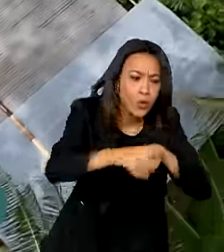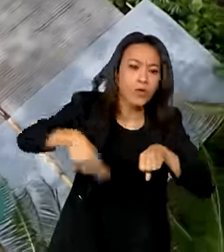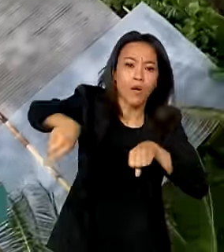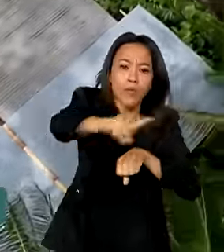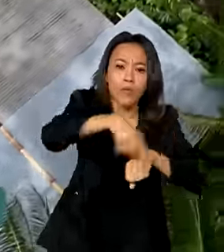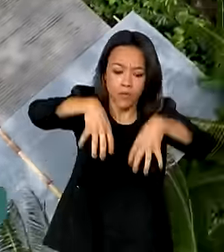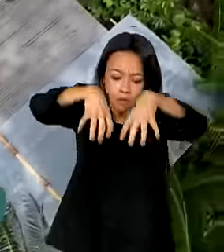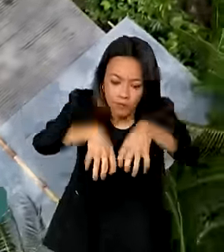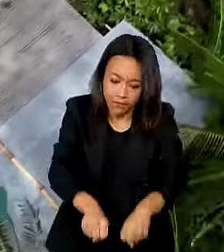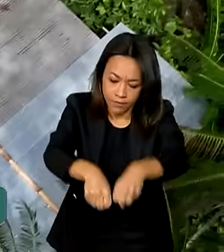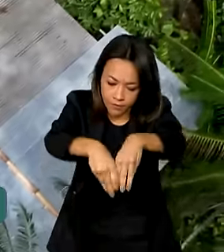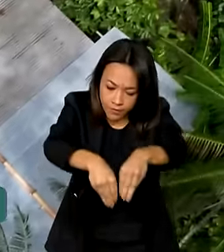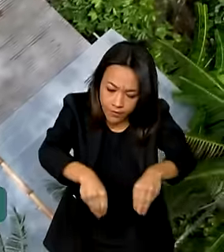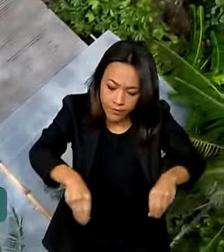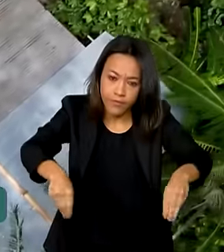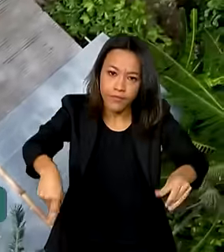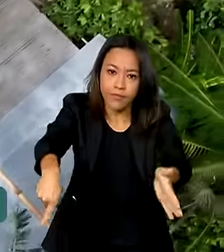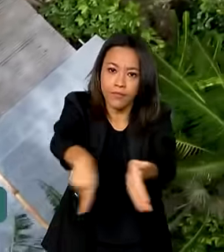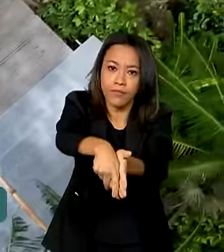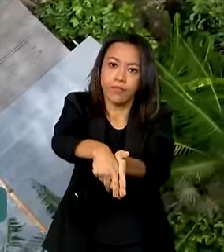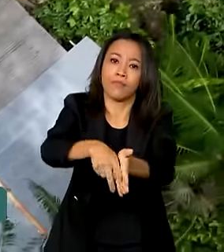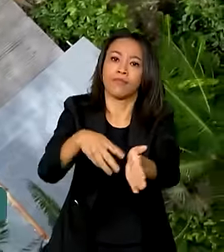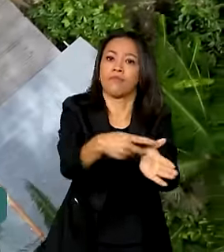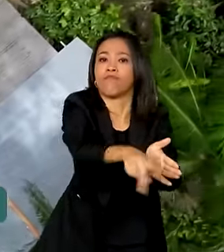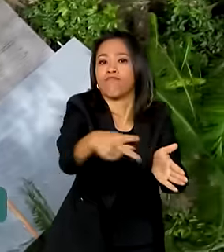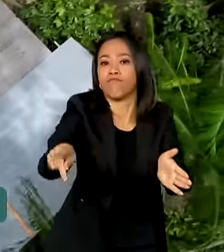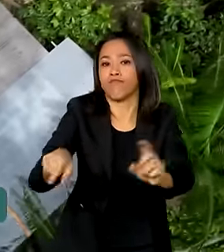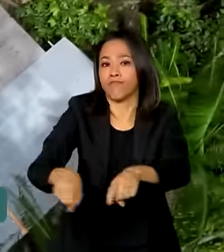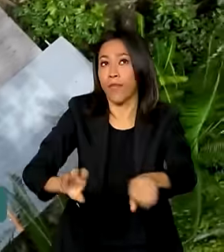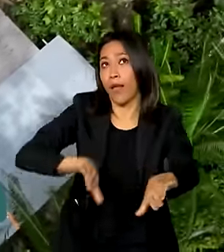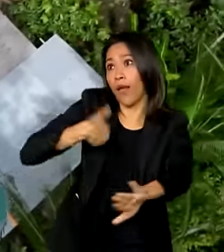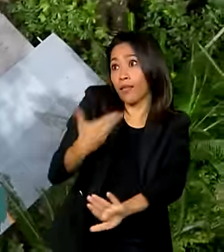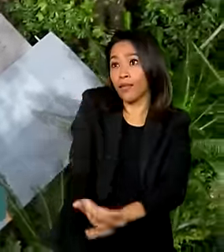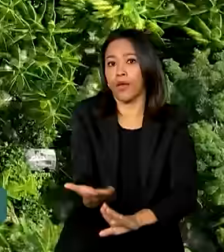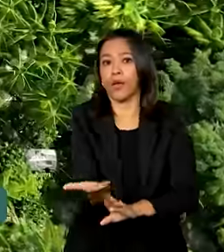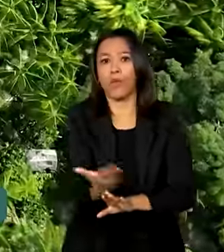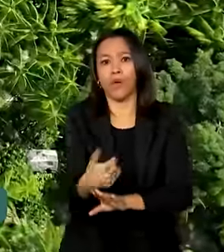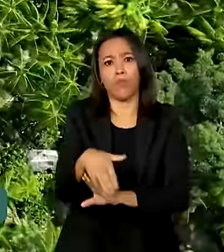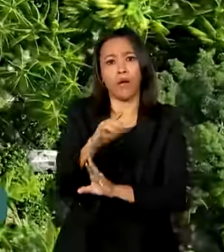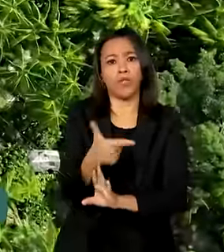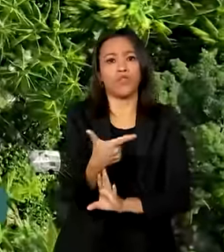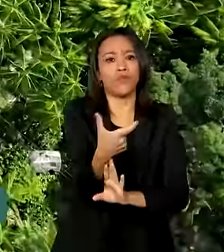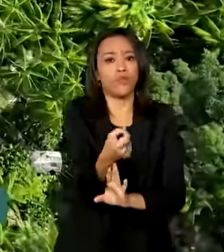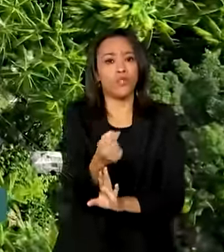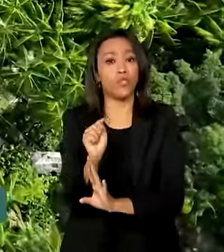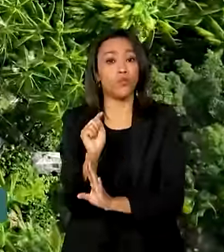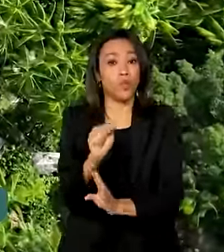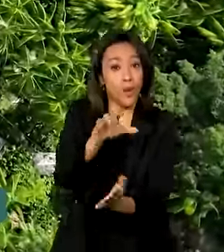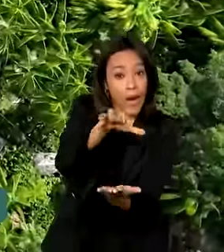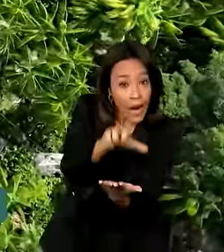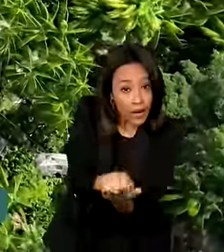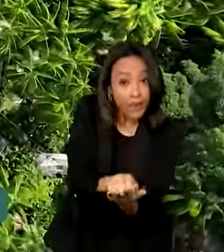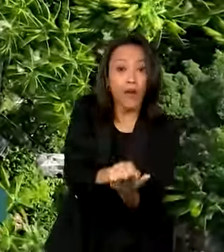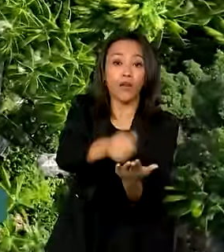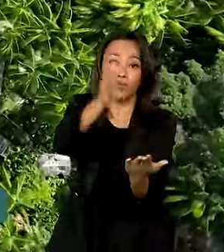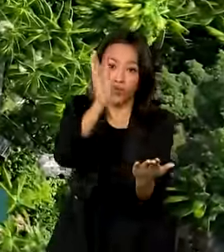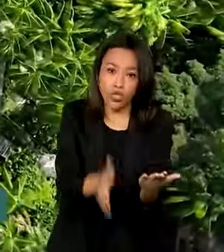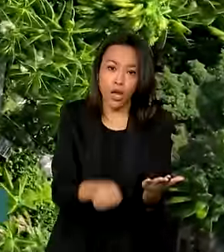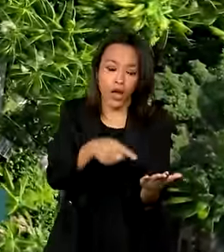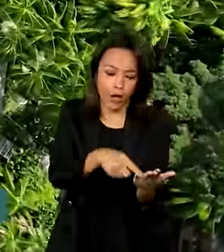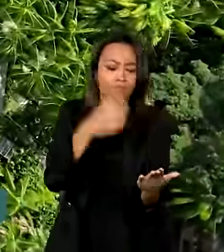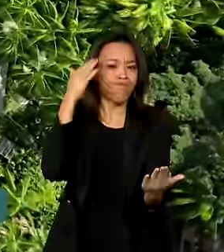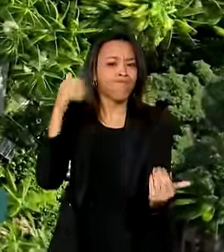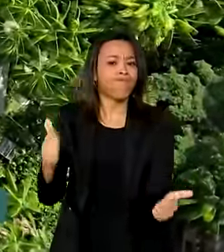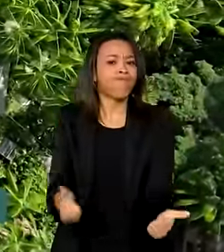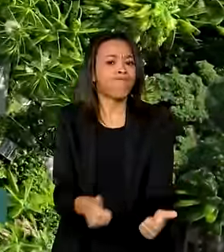propriedades rurais. Até agora, mais de 20 mil cadastros ambientais rurais foram validados